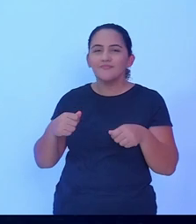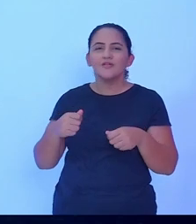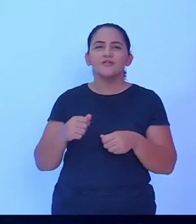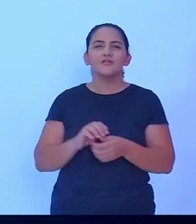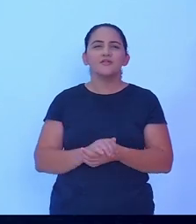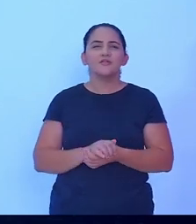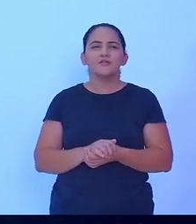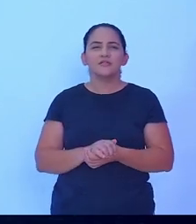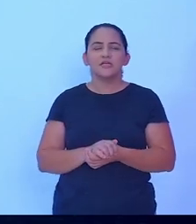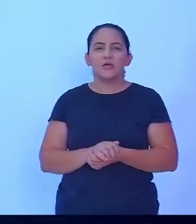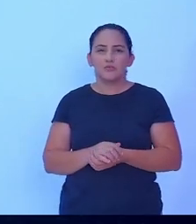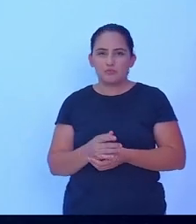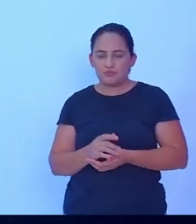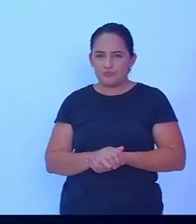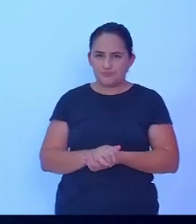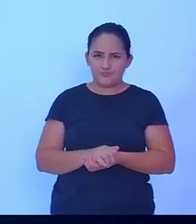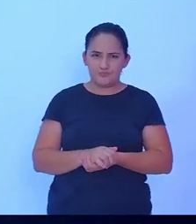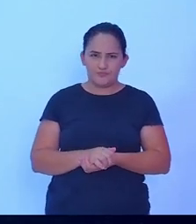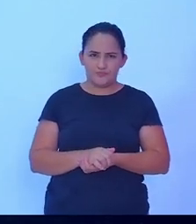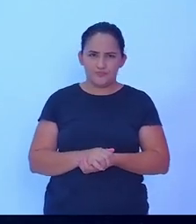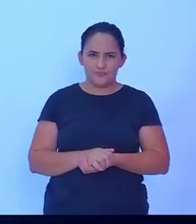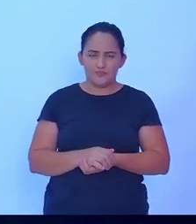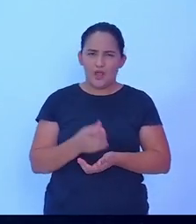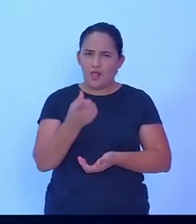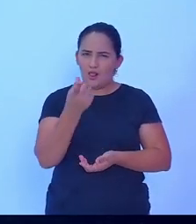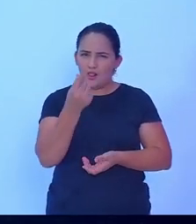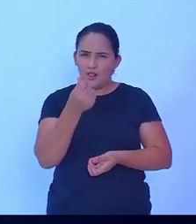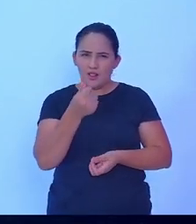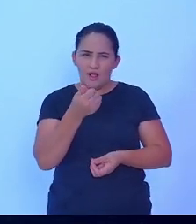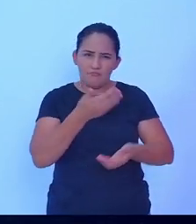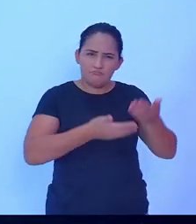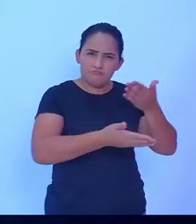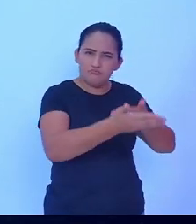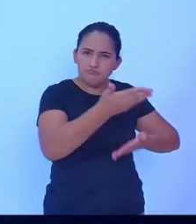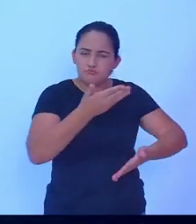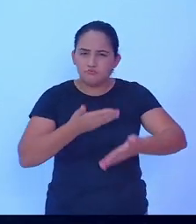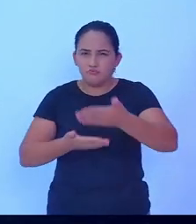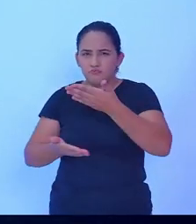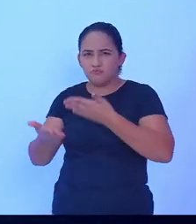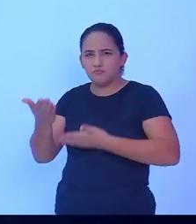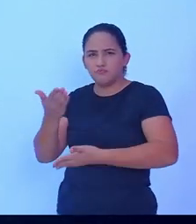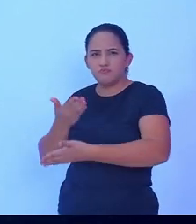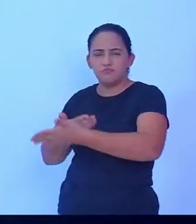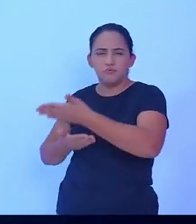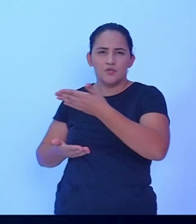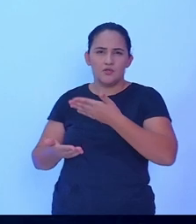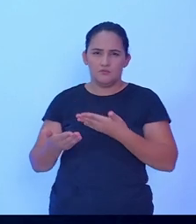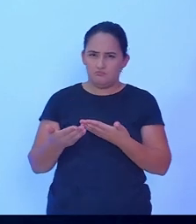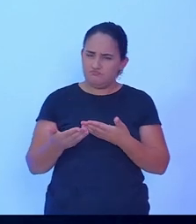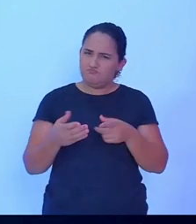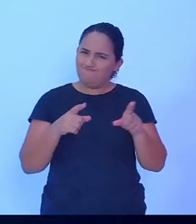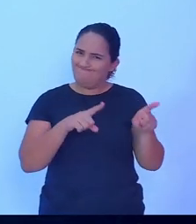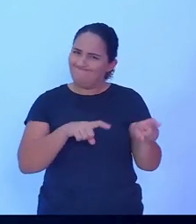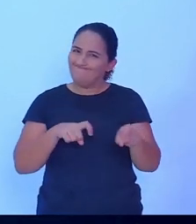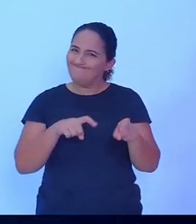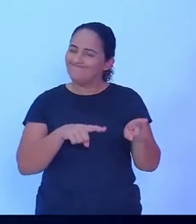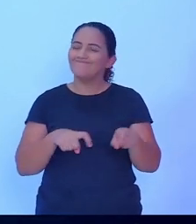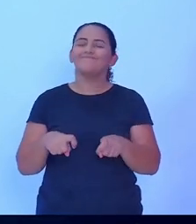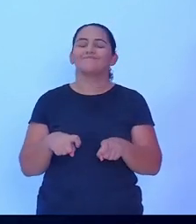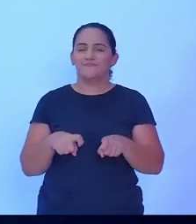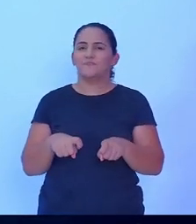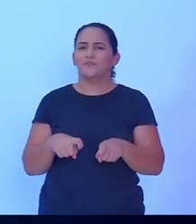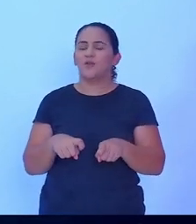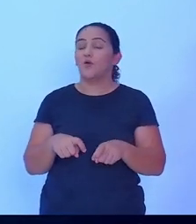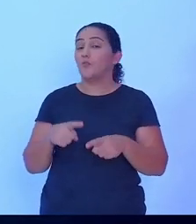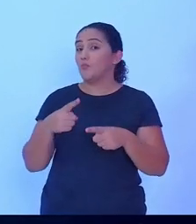distribuir realmente recursos para a agricultura, porque a agricultura hoje é